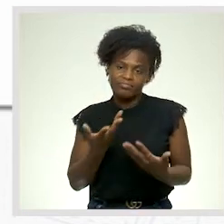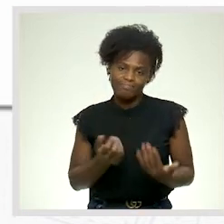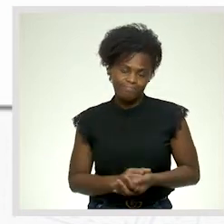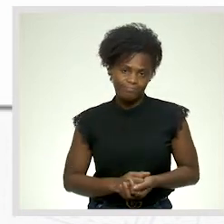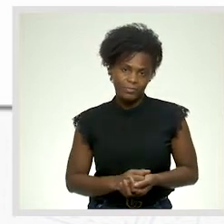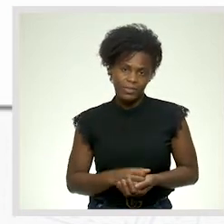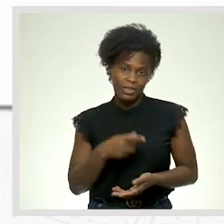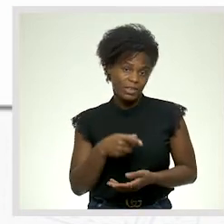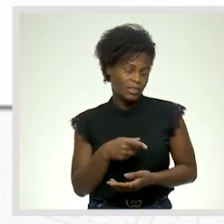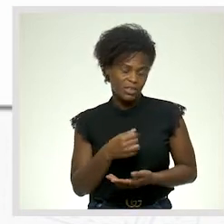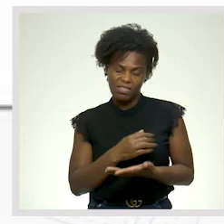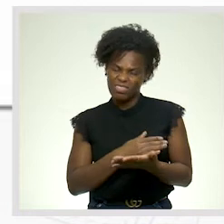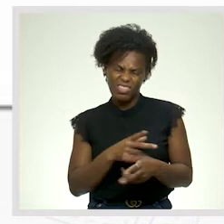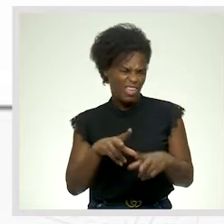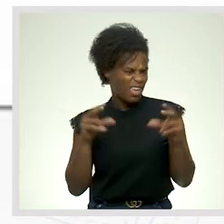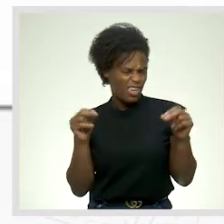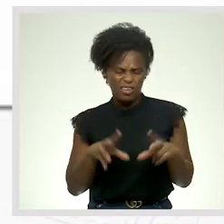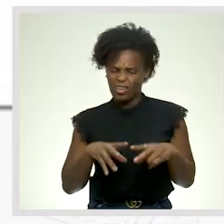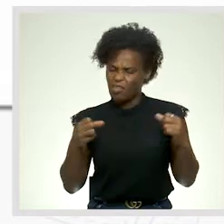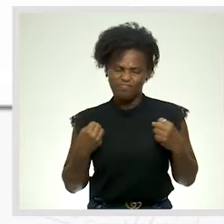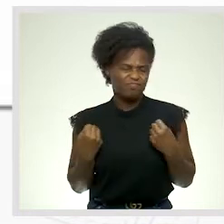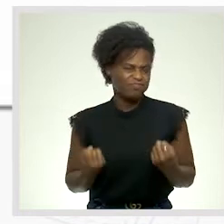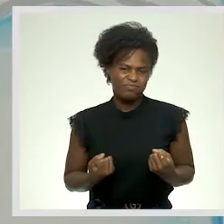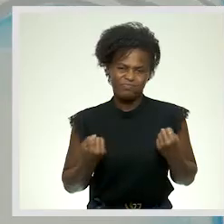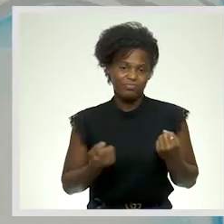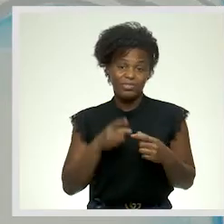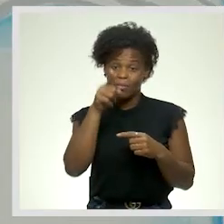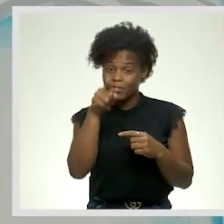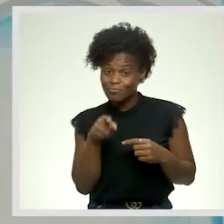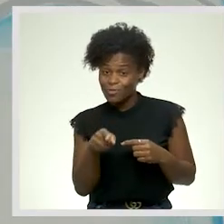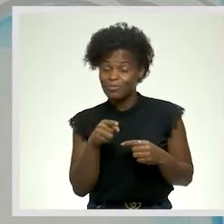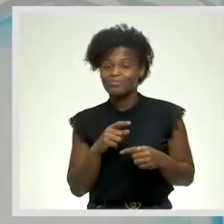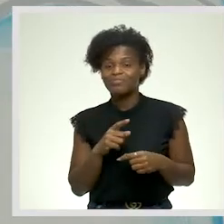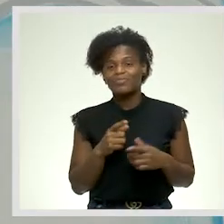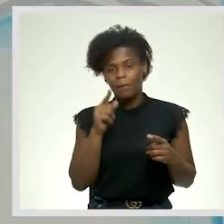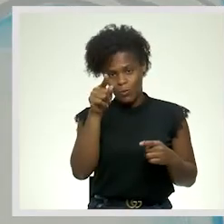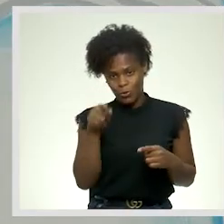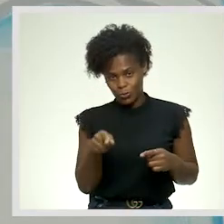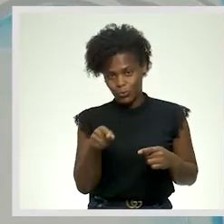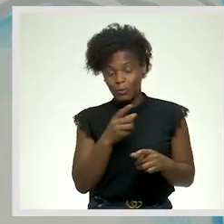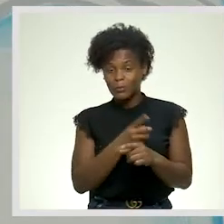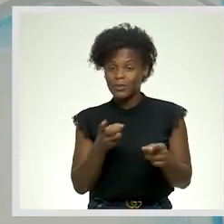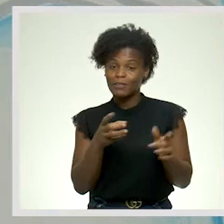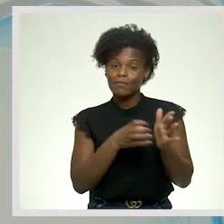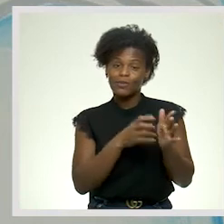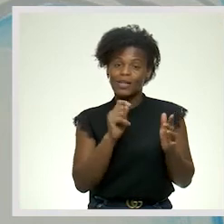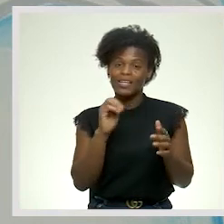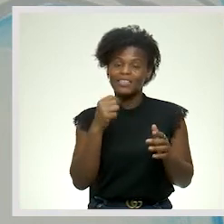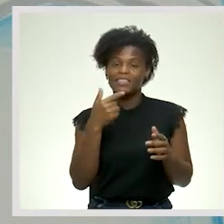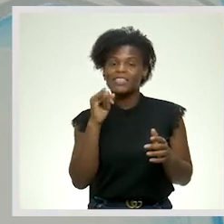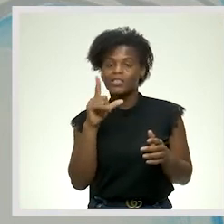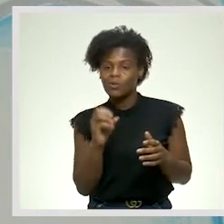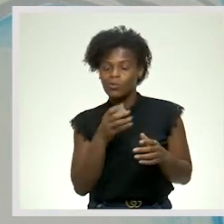Isso ninguém aguenta. Veja, também termina por um ponto de exclamação. Por isso que a figura de estilo chama-se